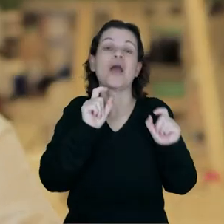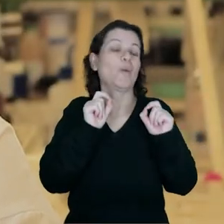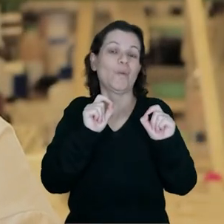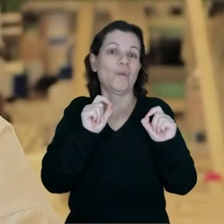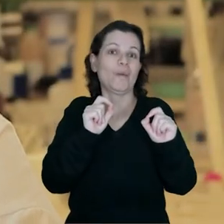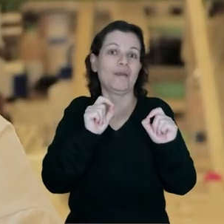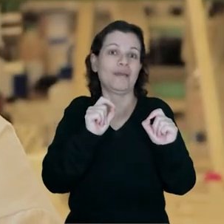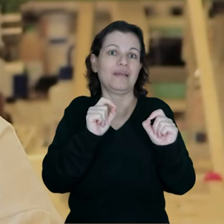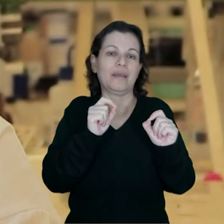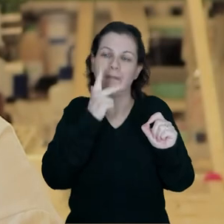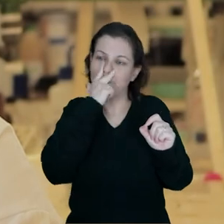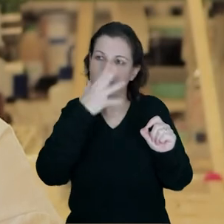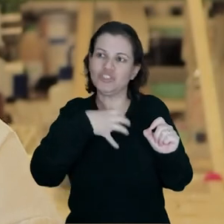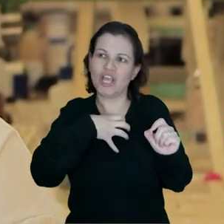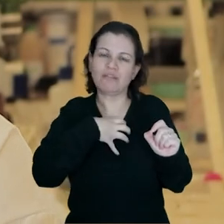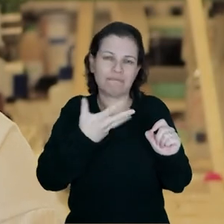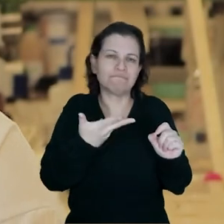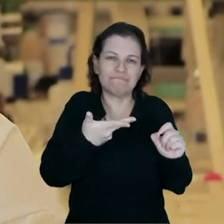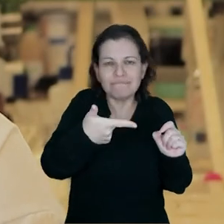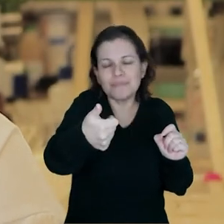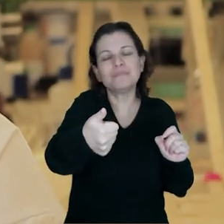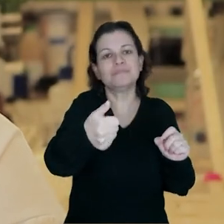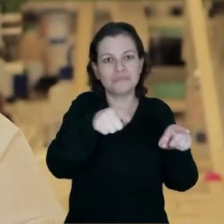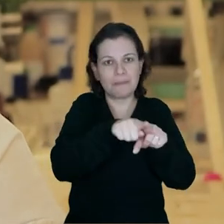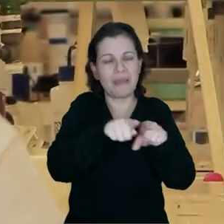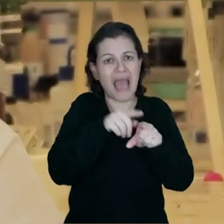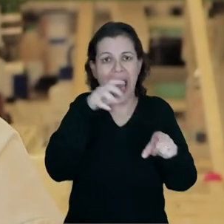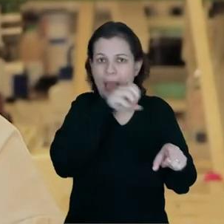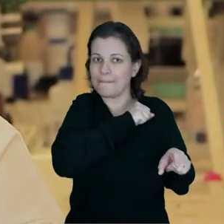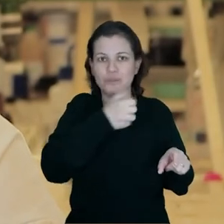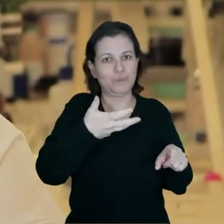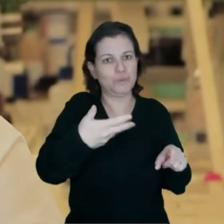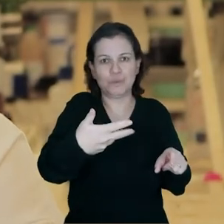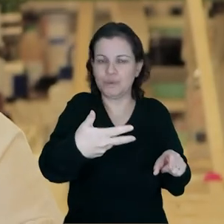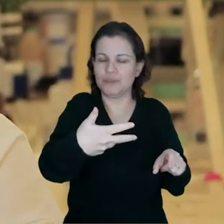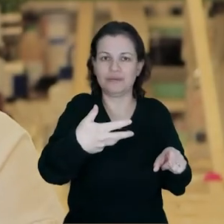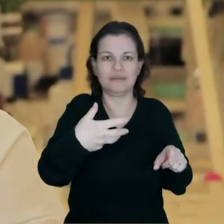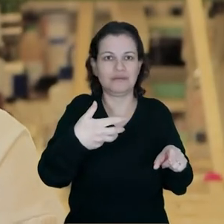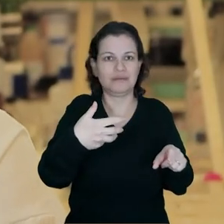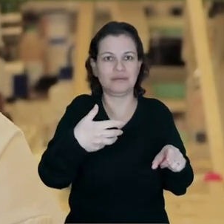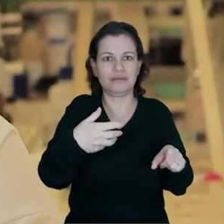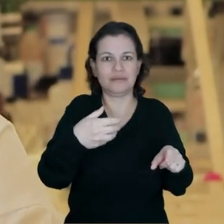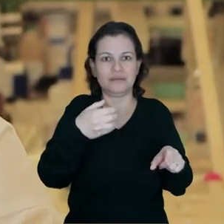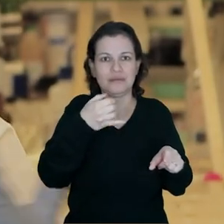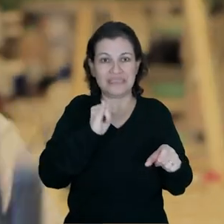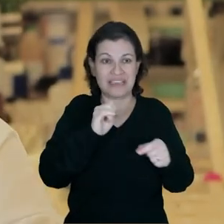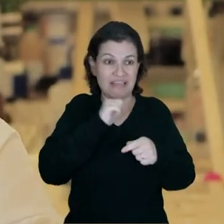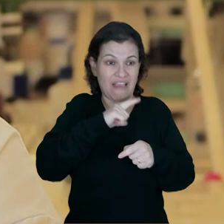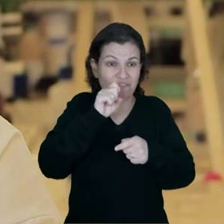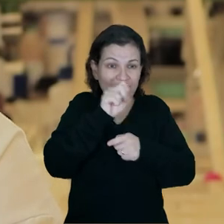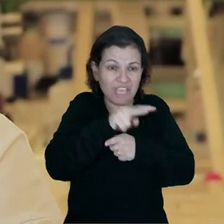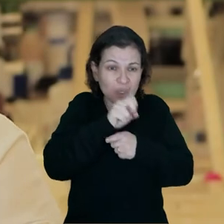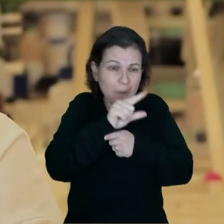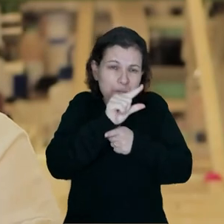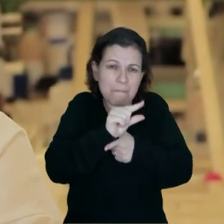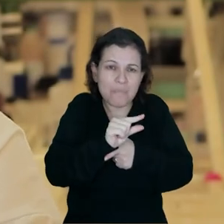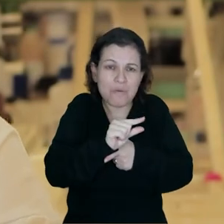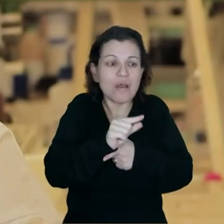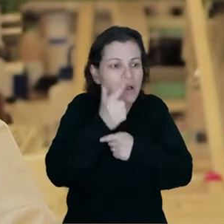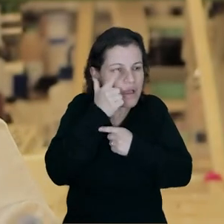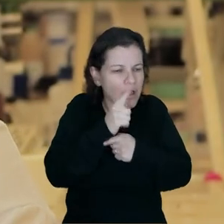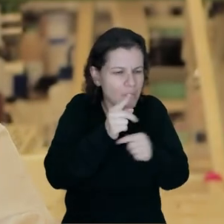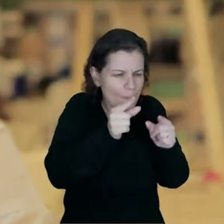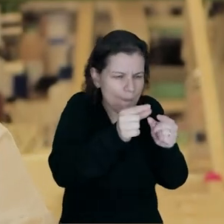de forma eficaz e rápida, mesmo em carga viral baixa,